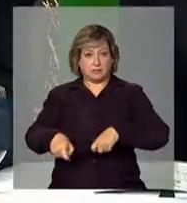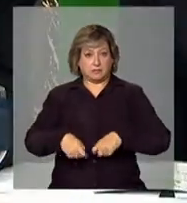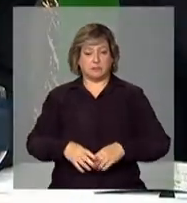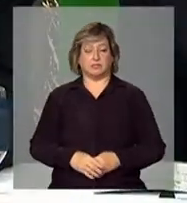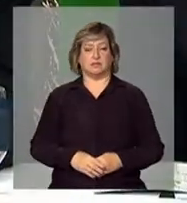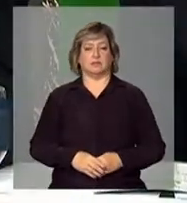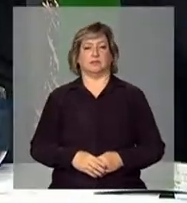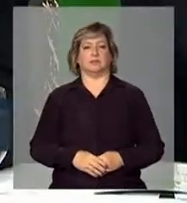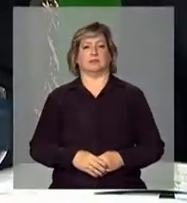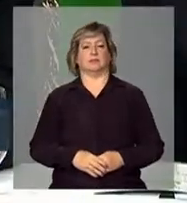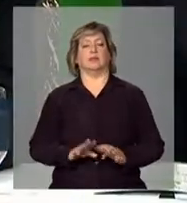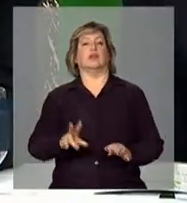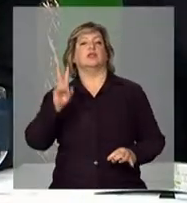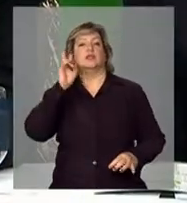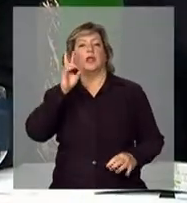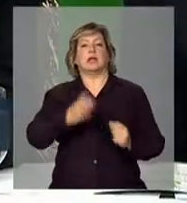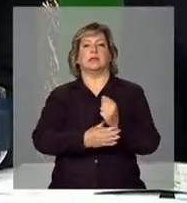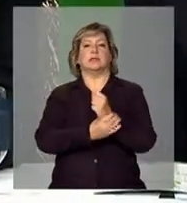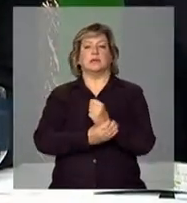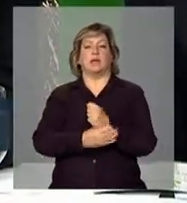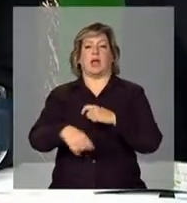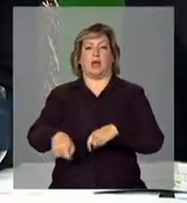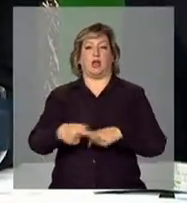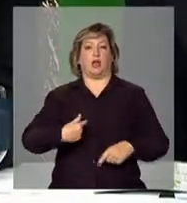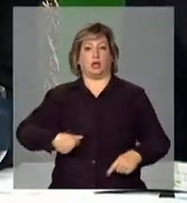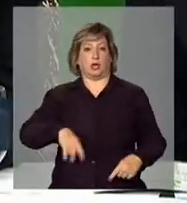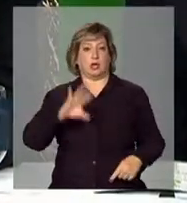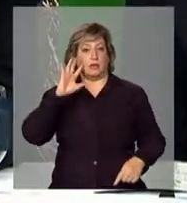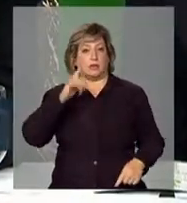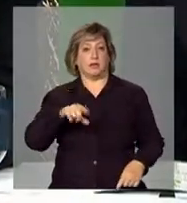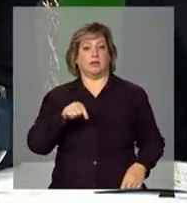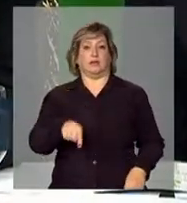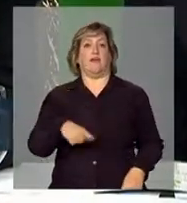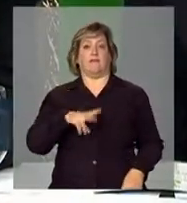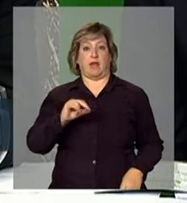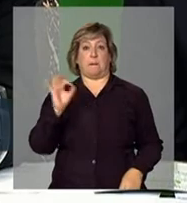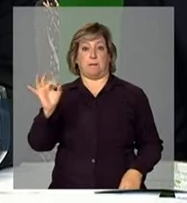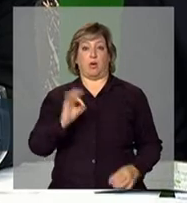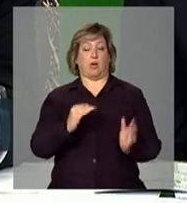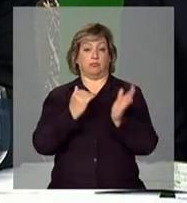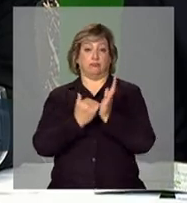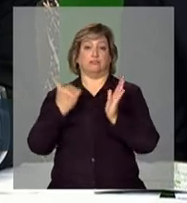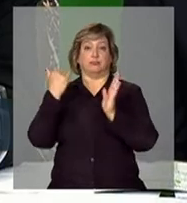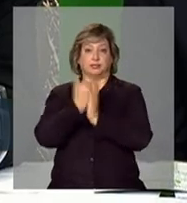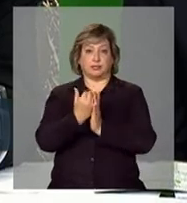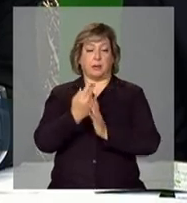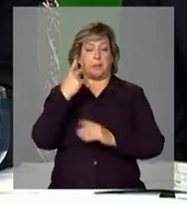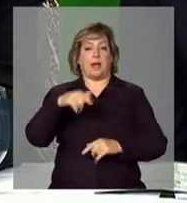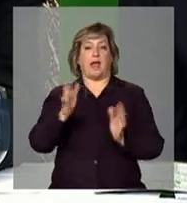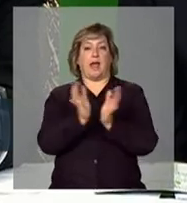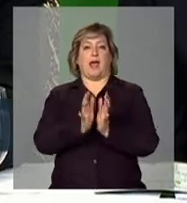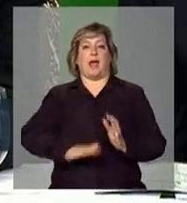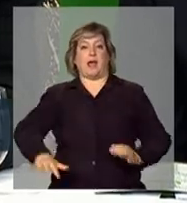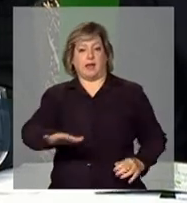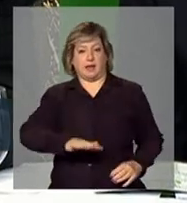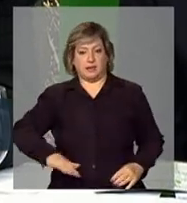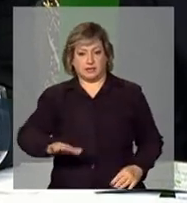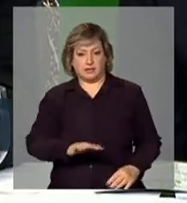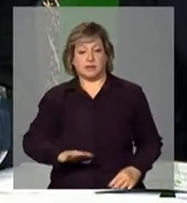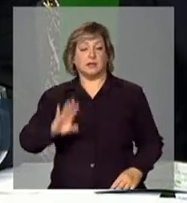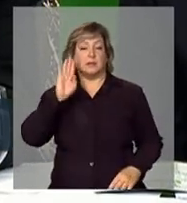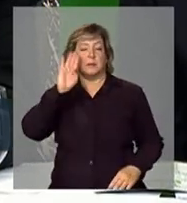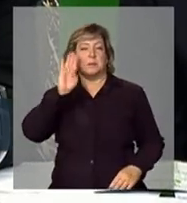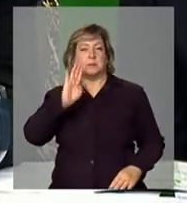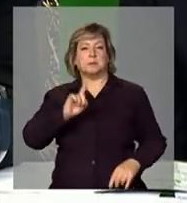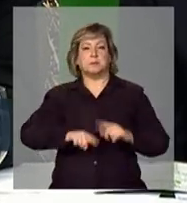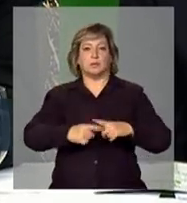Quanto ao seguro agrícola, quando definimos que vai ter um percentual maior para as áreas e produtos prioritários do nosso